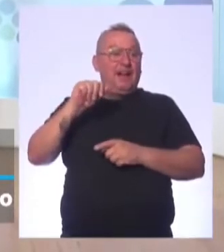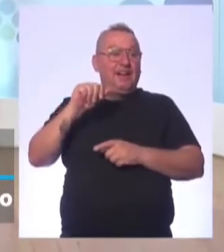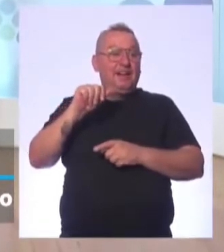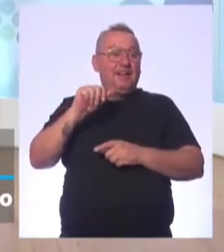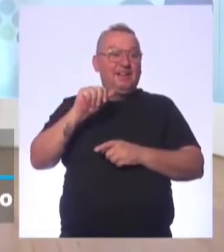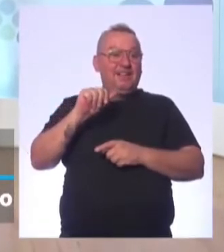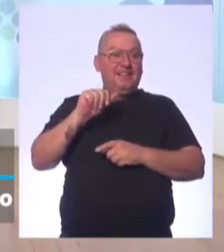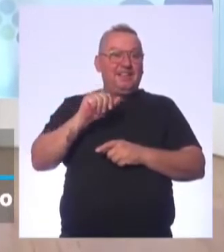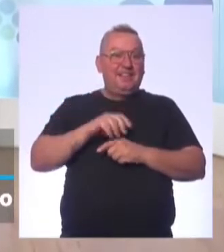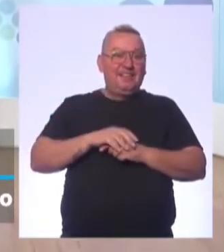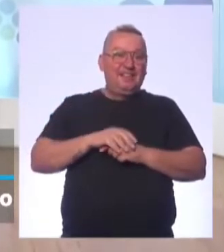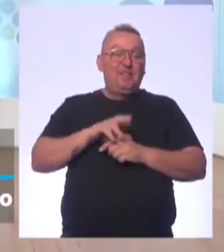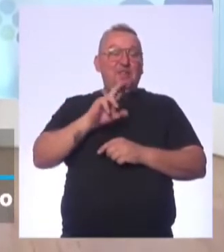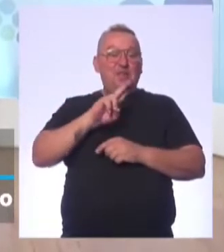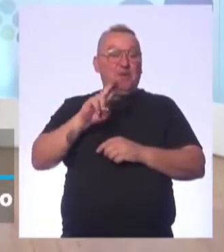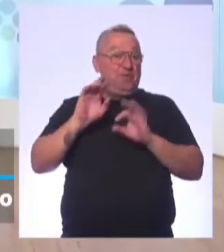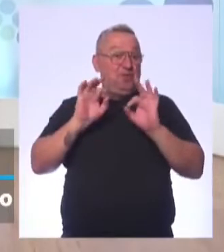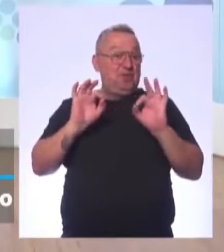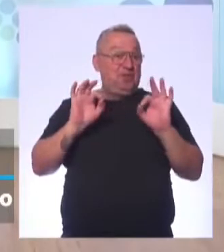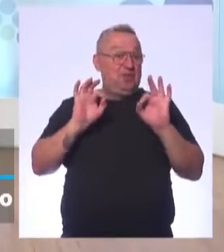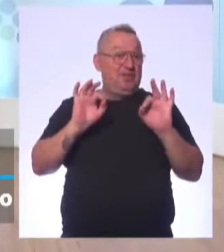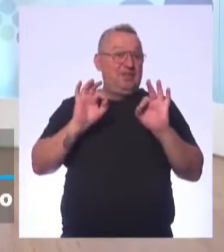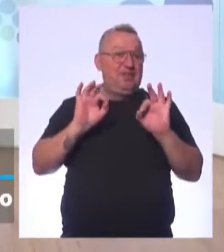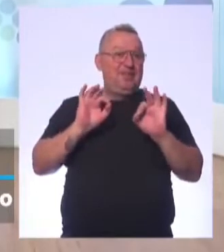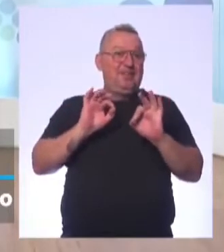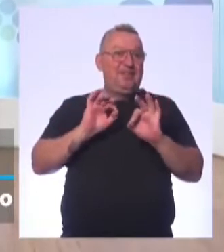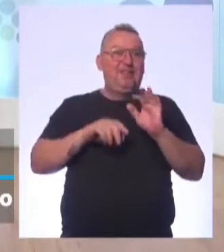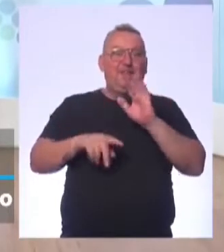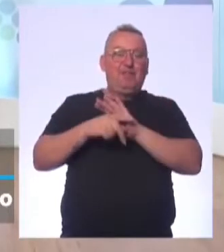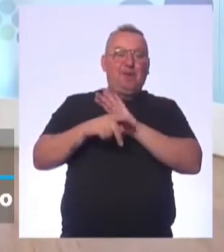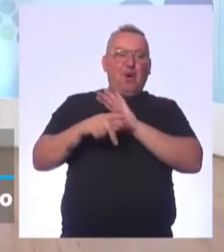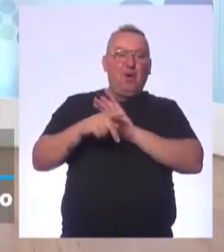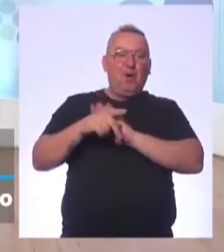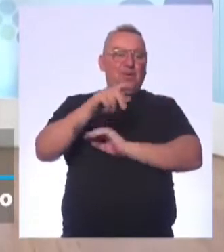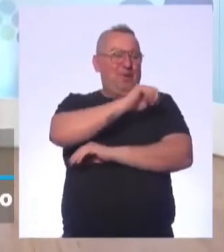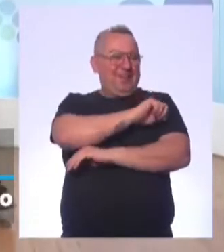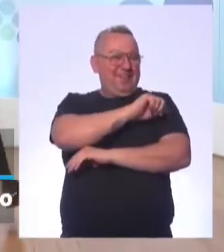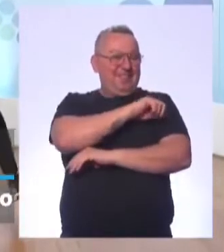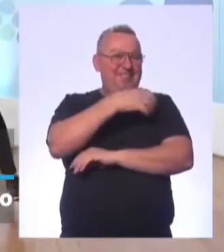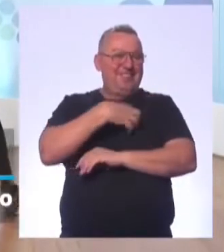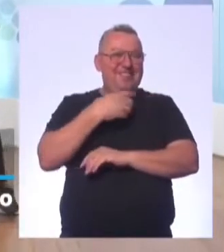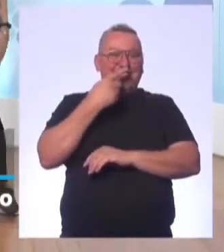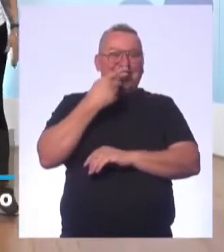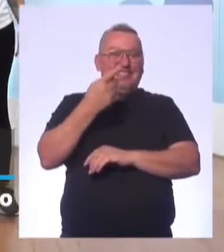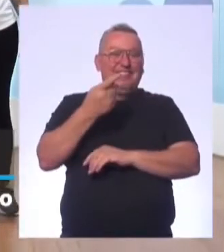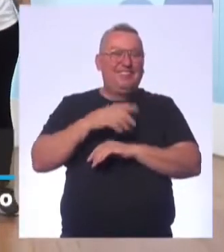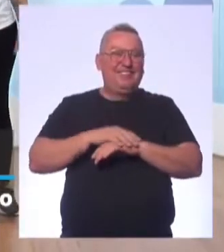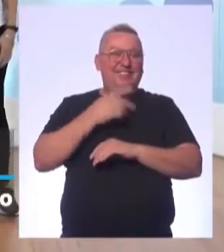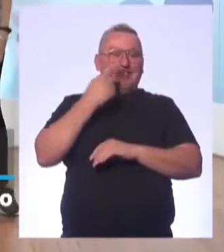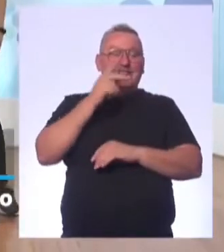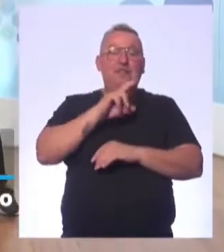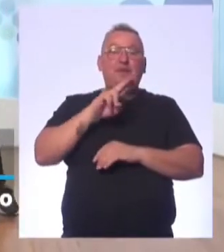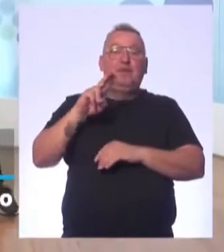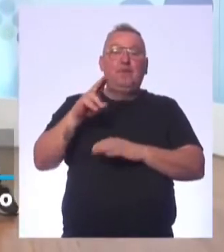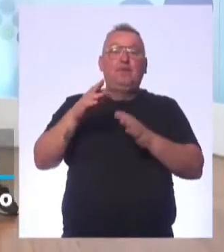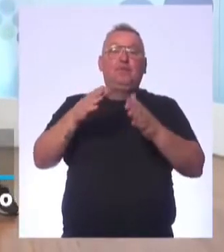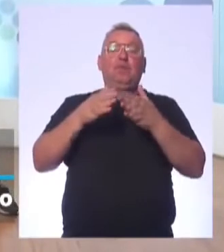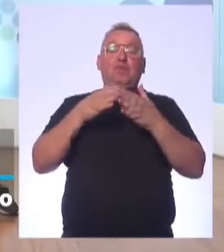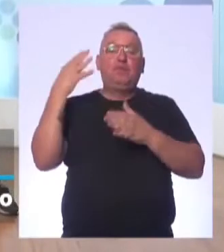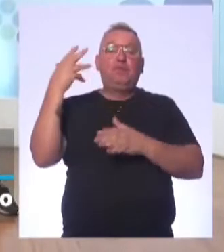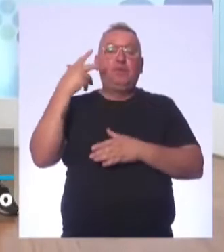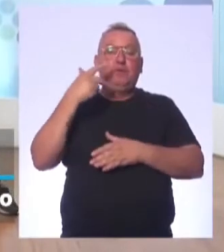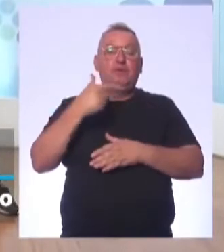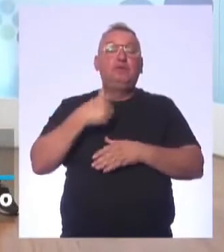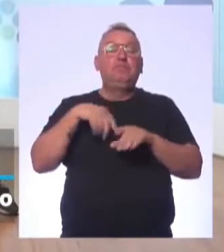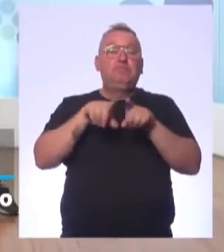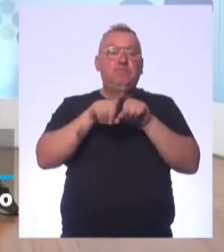uma... Márcia Cárter, né? Aquele sotaque do carioca. Então, lá, professora. Então, fale seu nome inteiro aí, bonito, para a gente.